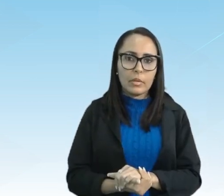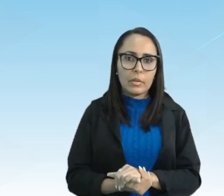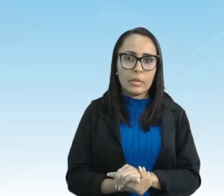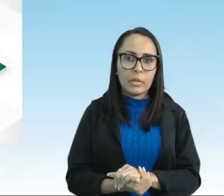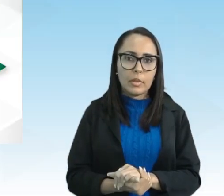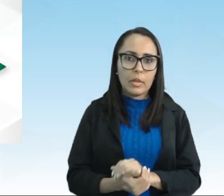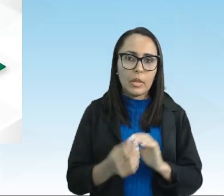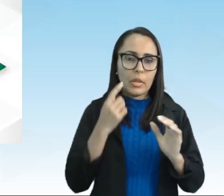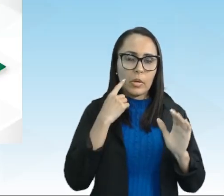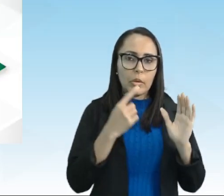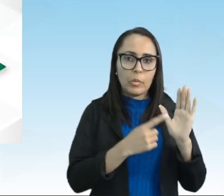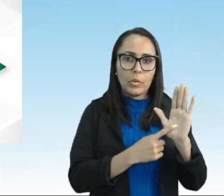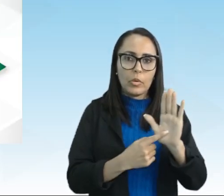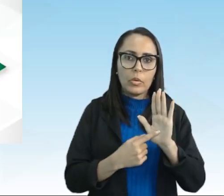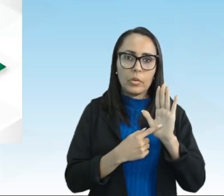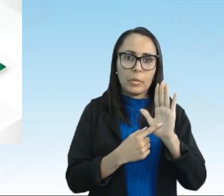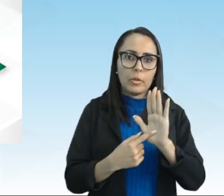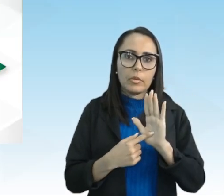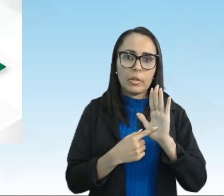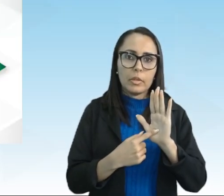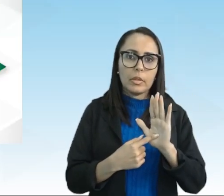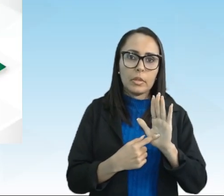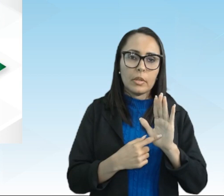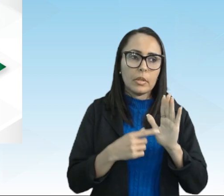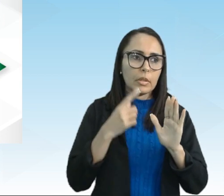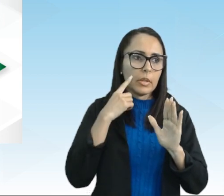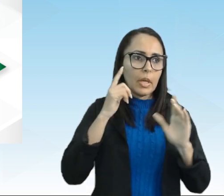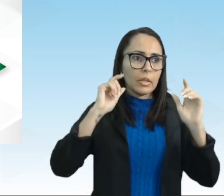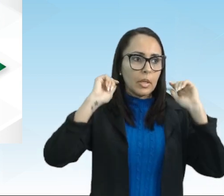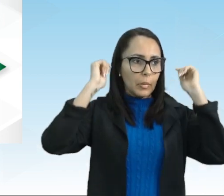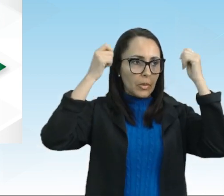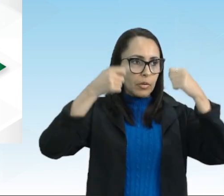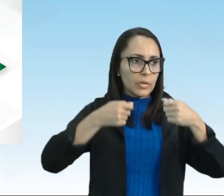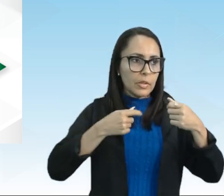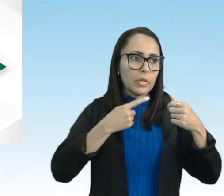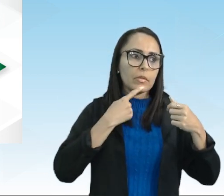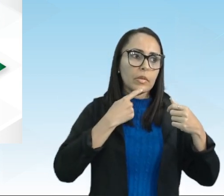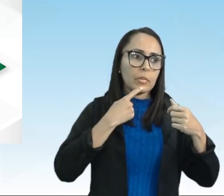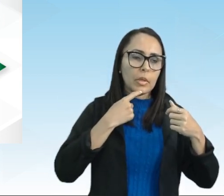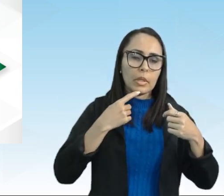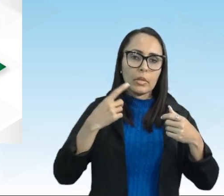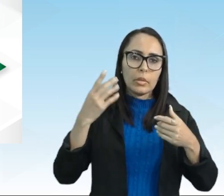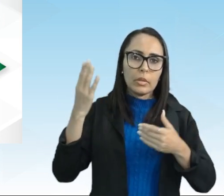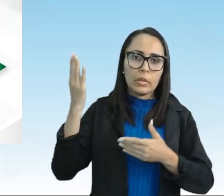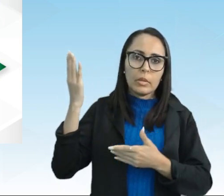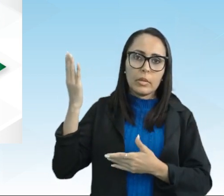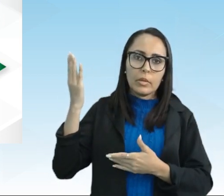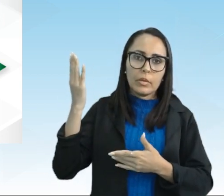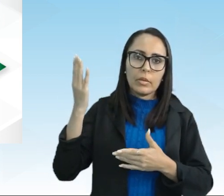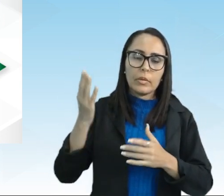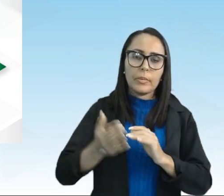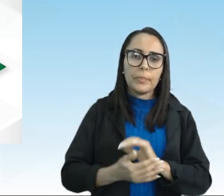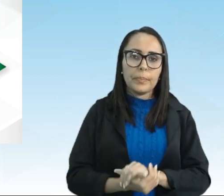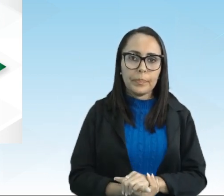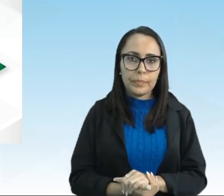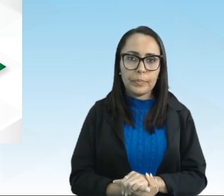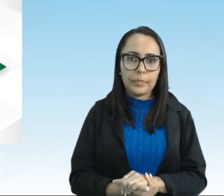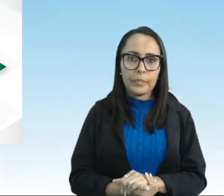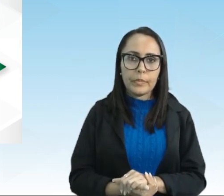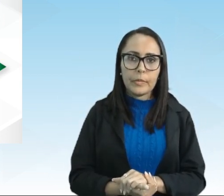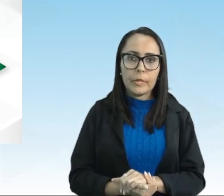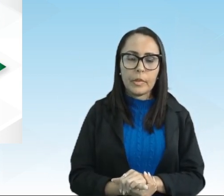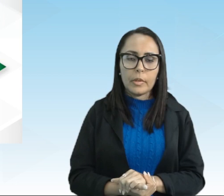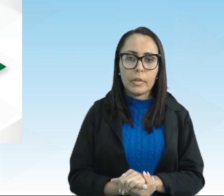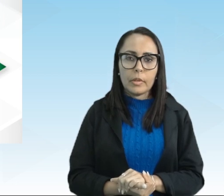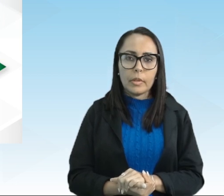mostro para vocês aqui olha aí a chapeuzinho vermelho uma versão certo uma das versões